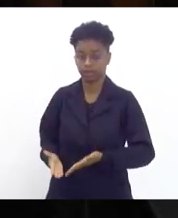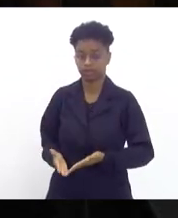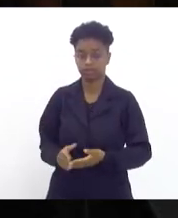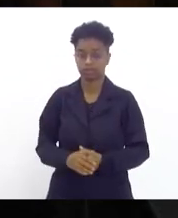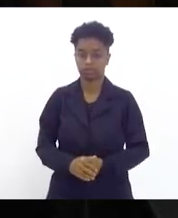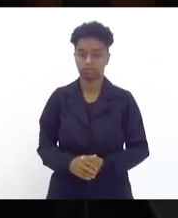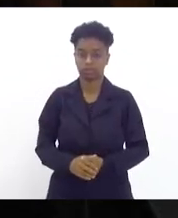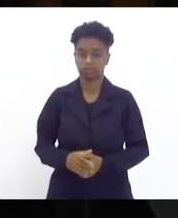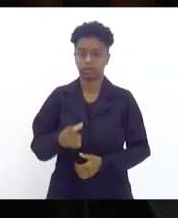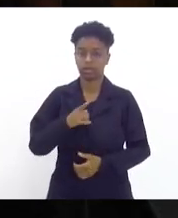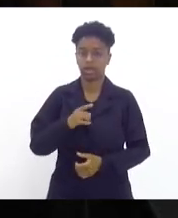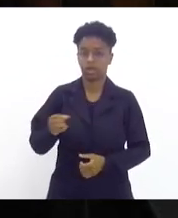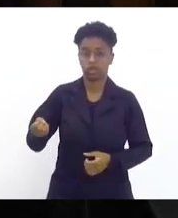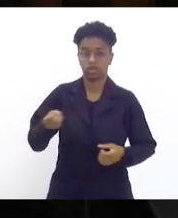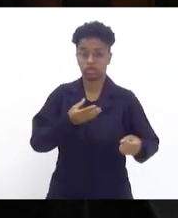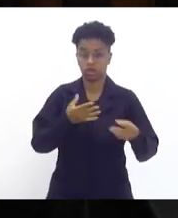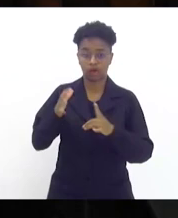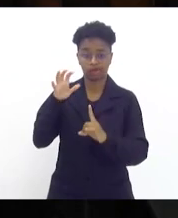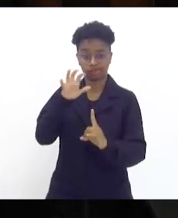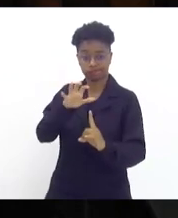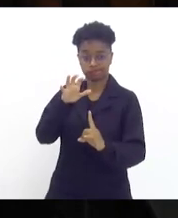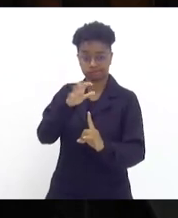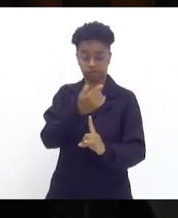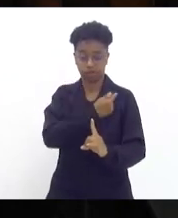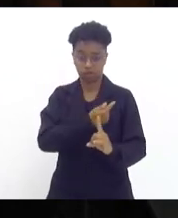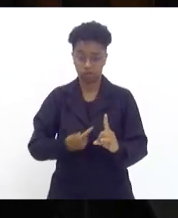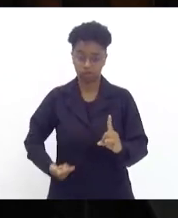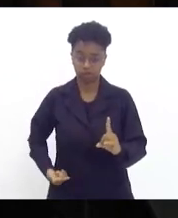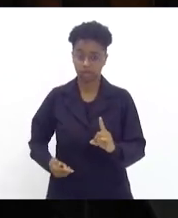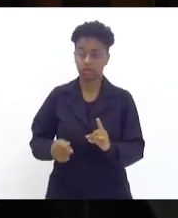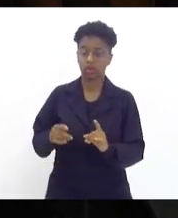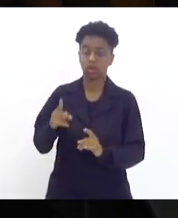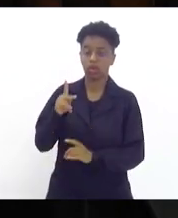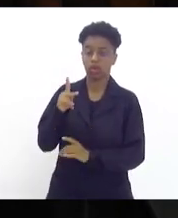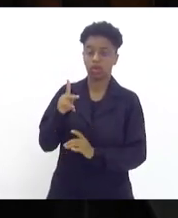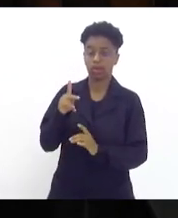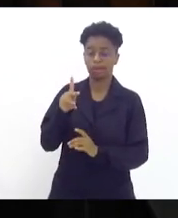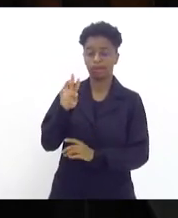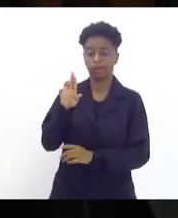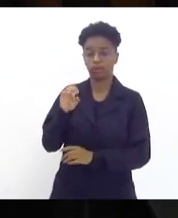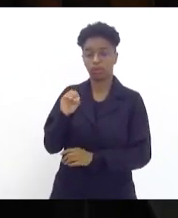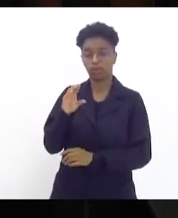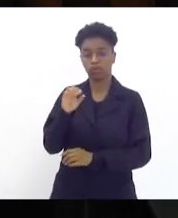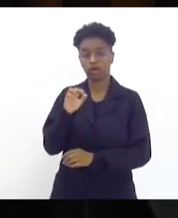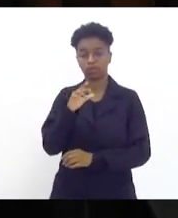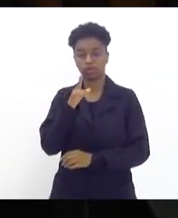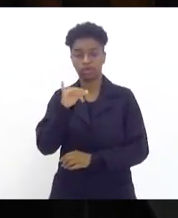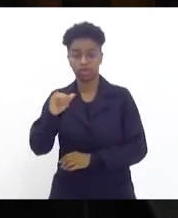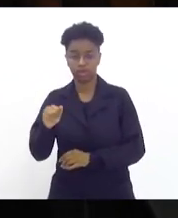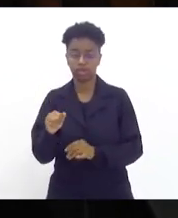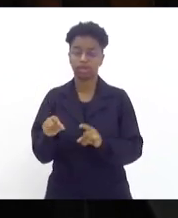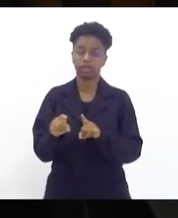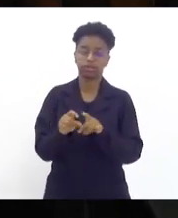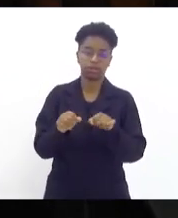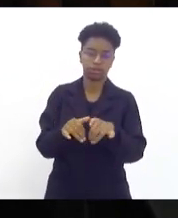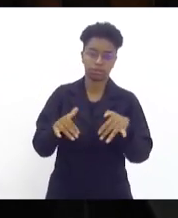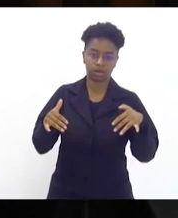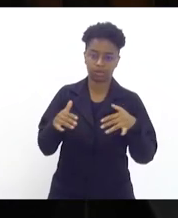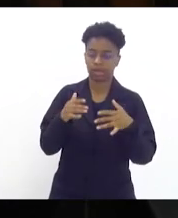novas pressões, o governo do Estado, procuradoria, parlamento, etc. E, finalmente,